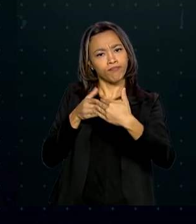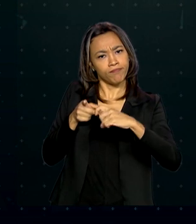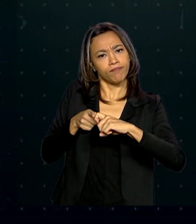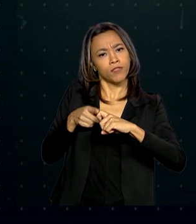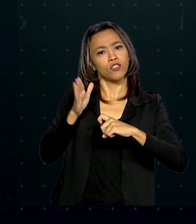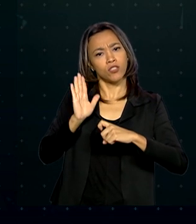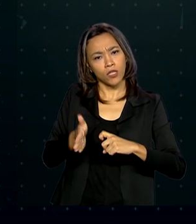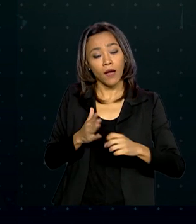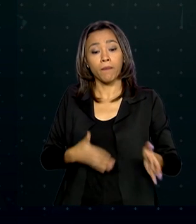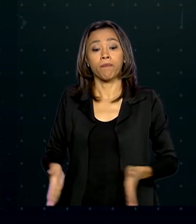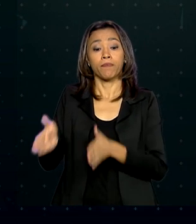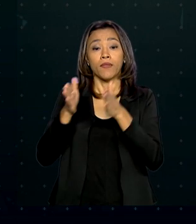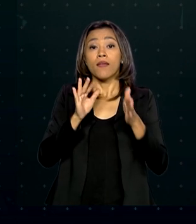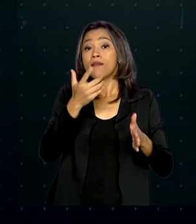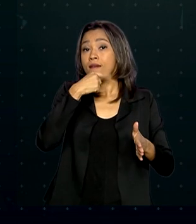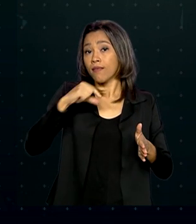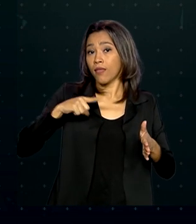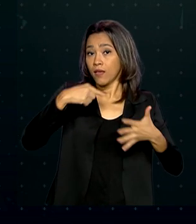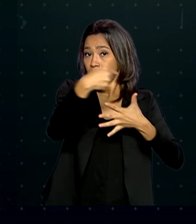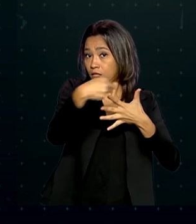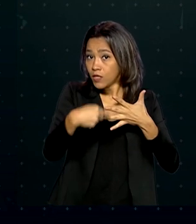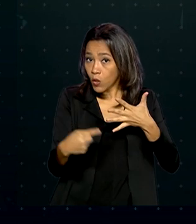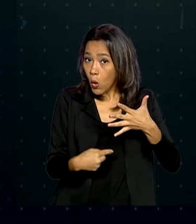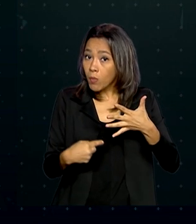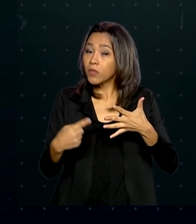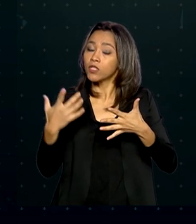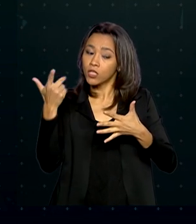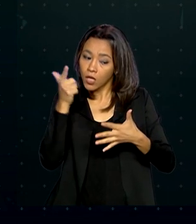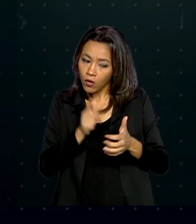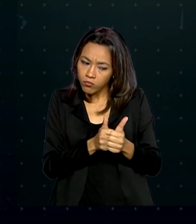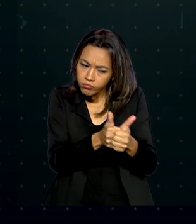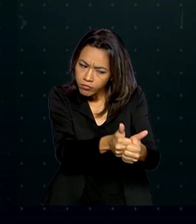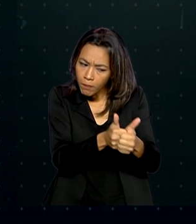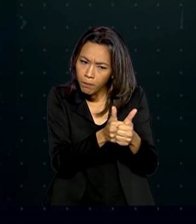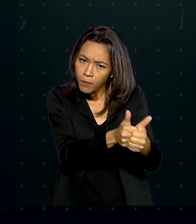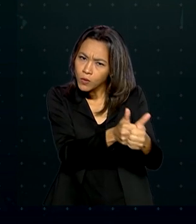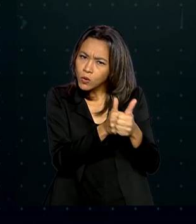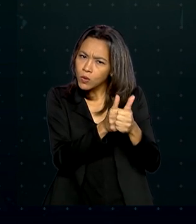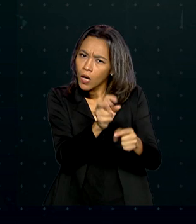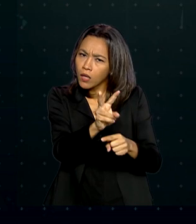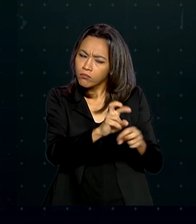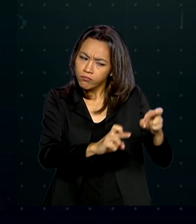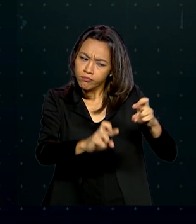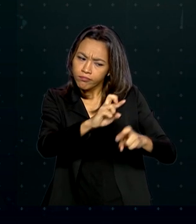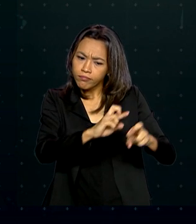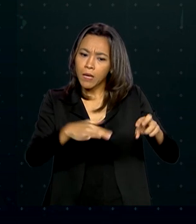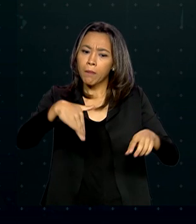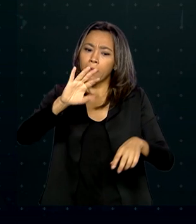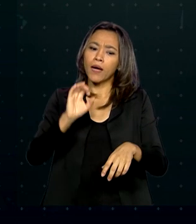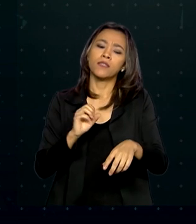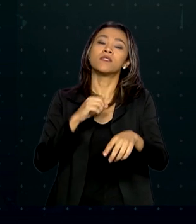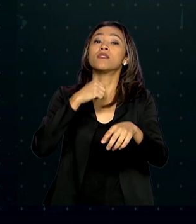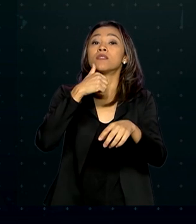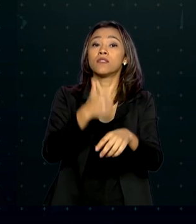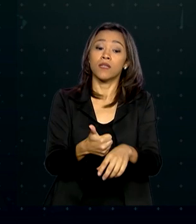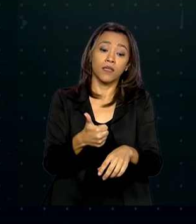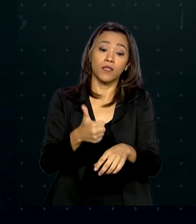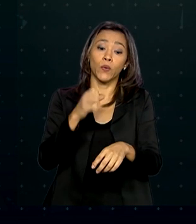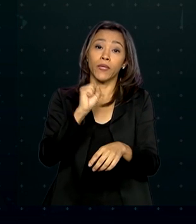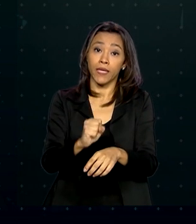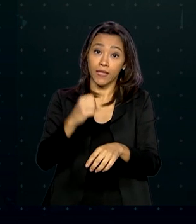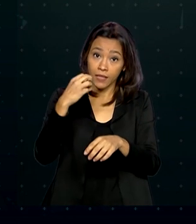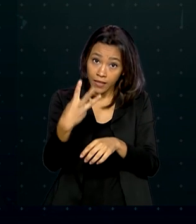sintomas da Covid-19 passou a ser monitorado. Mais de 183 mil pacientes